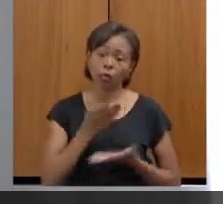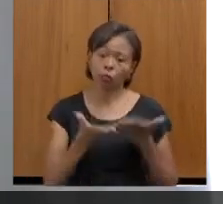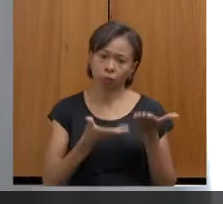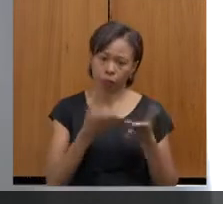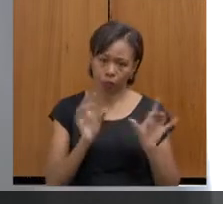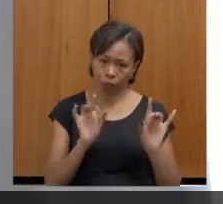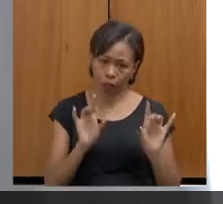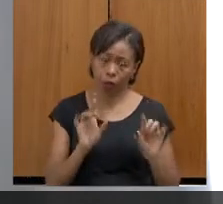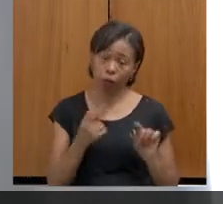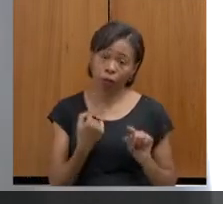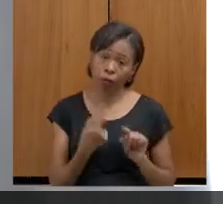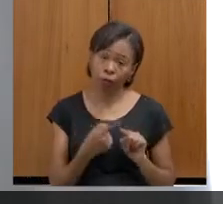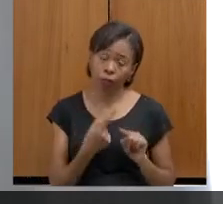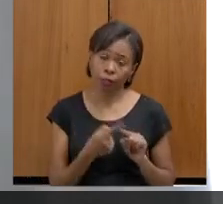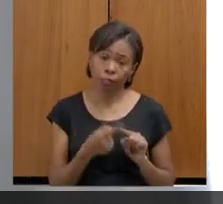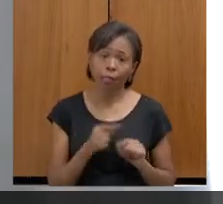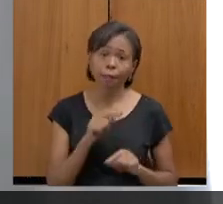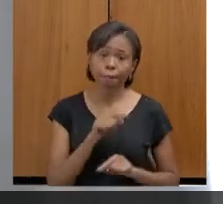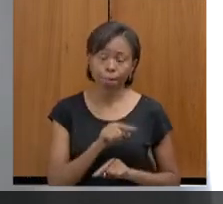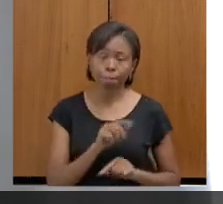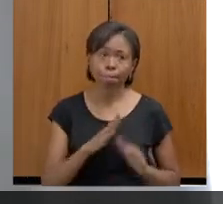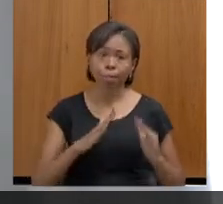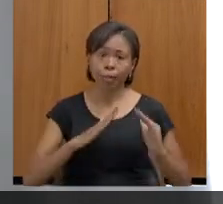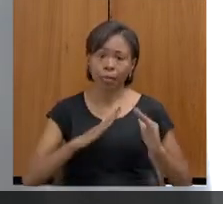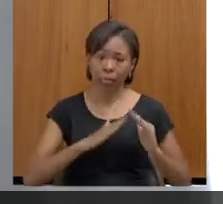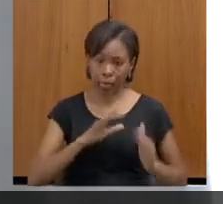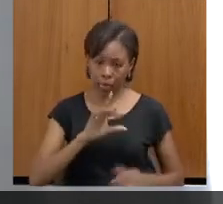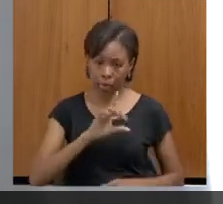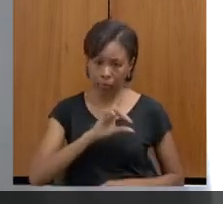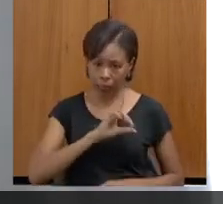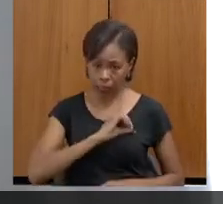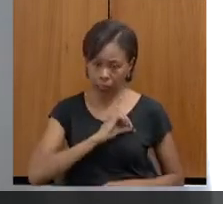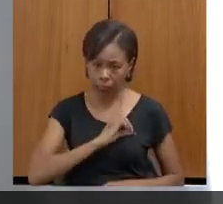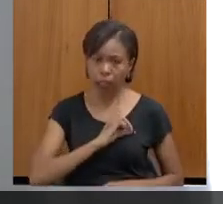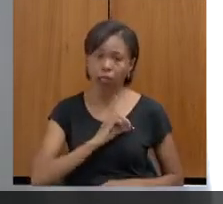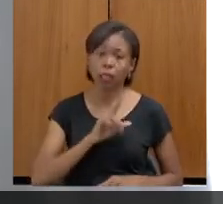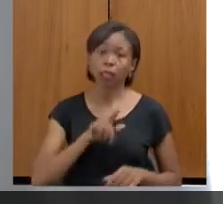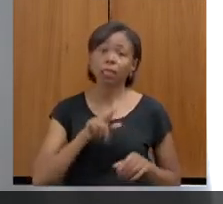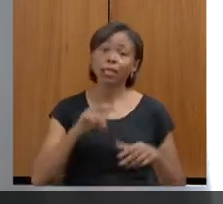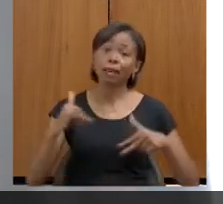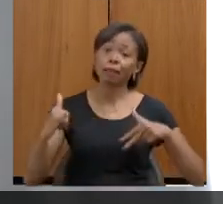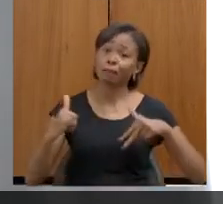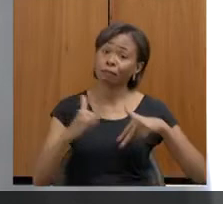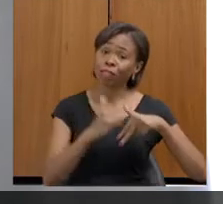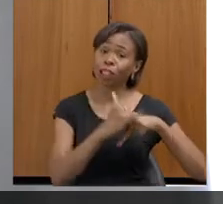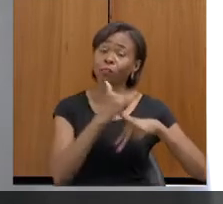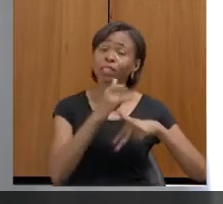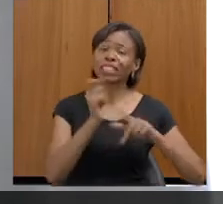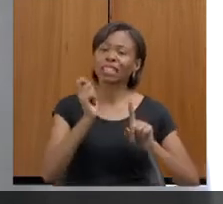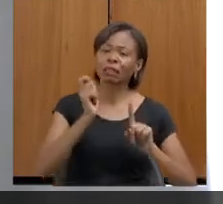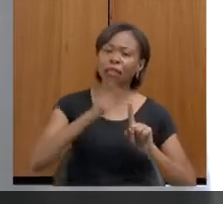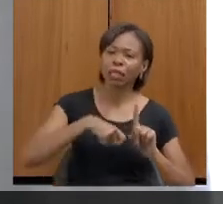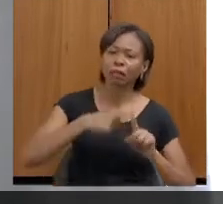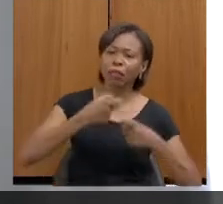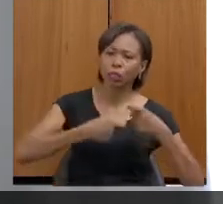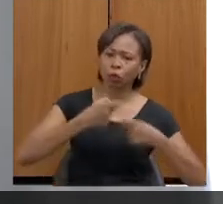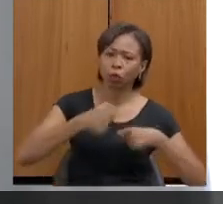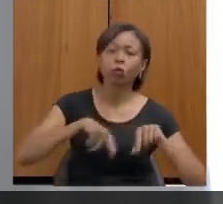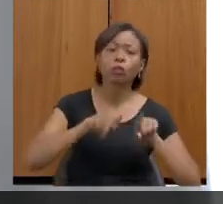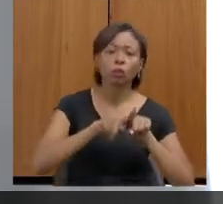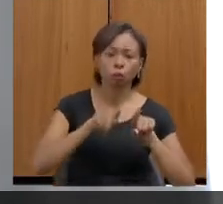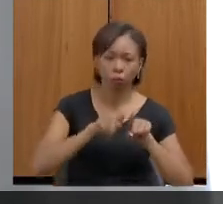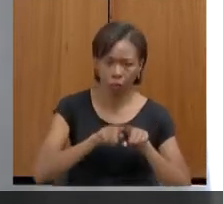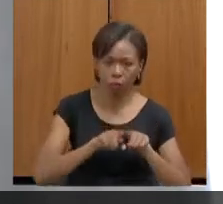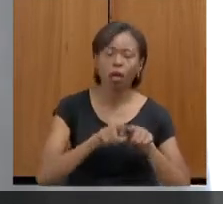até porque a delegacia de plantão também atende vítimas de crimes sexuais. Então, gente precisa desse espaço